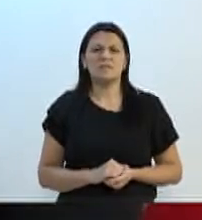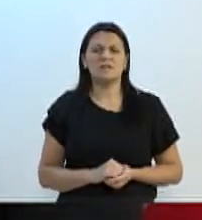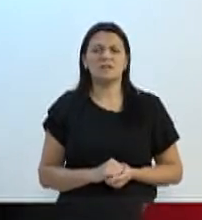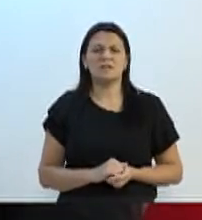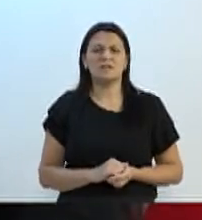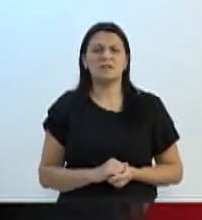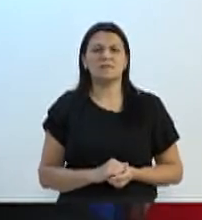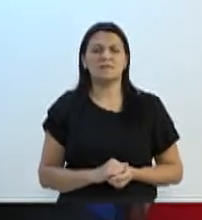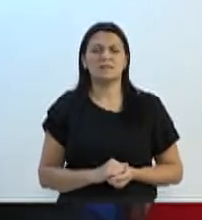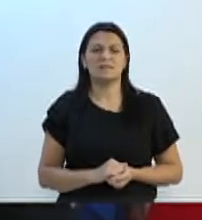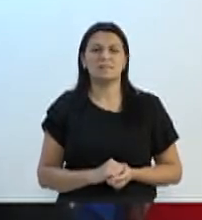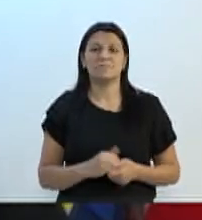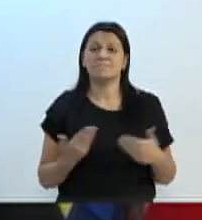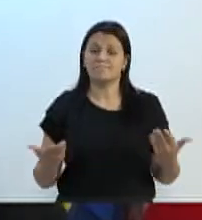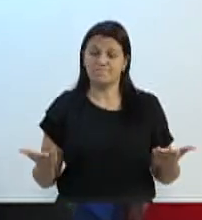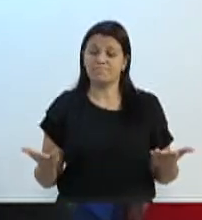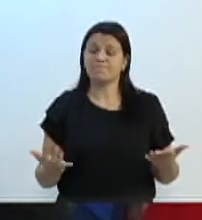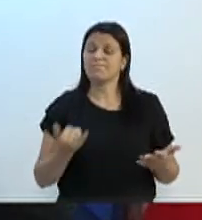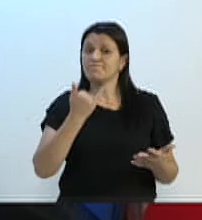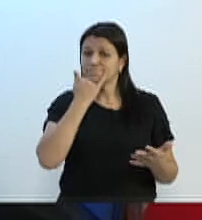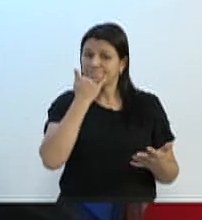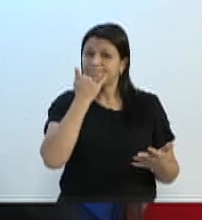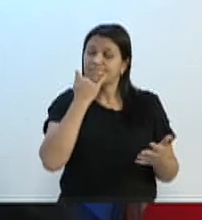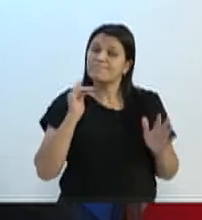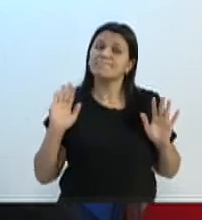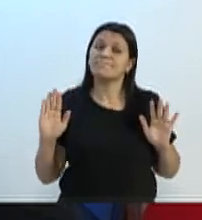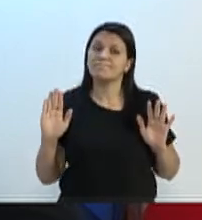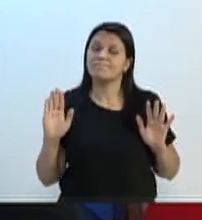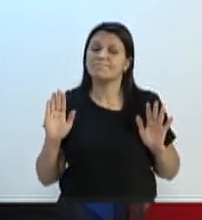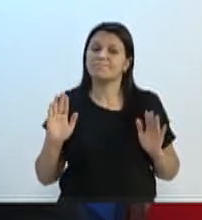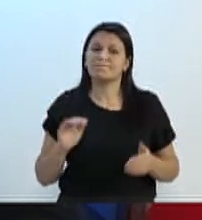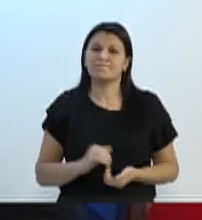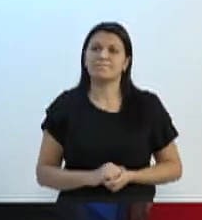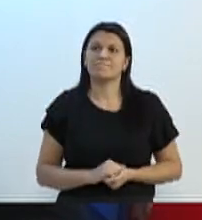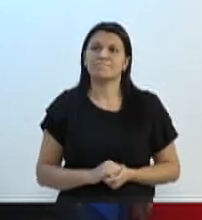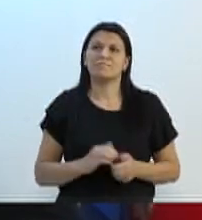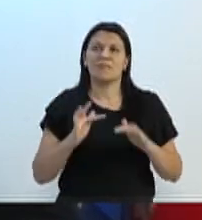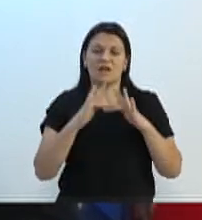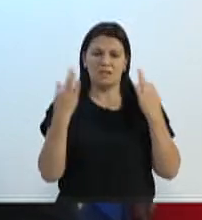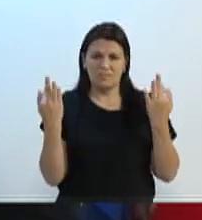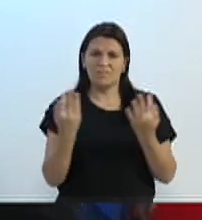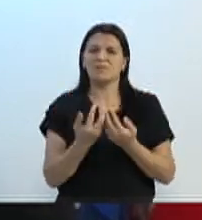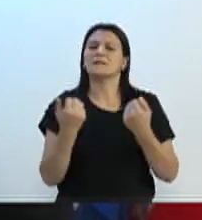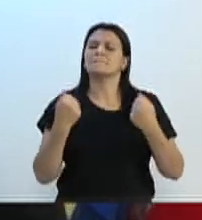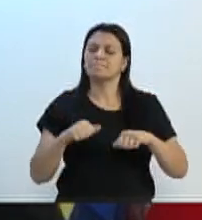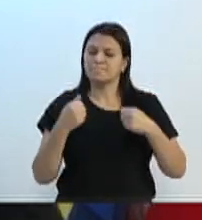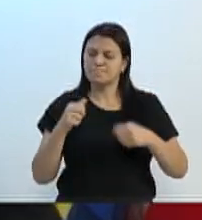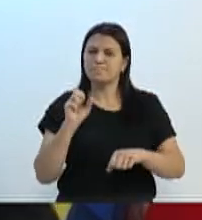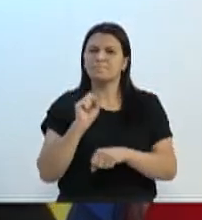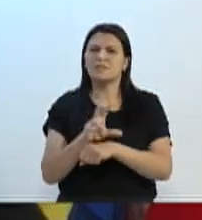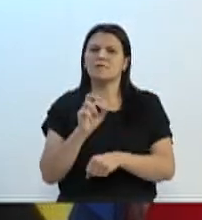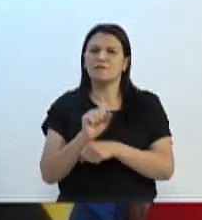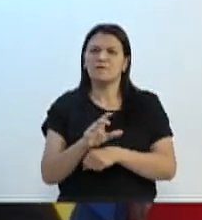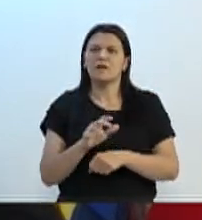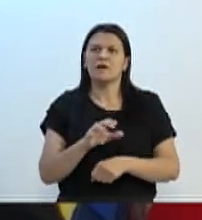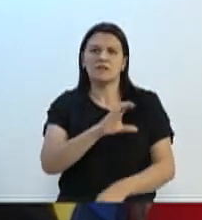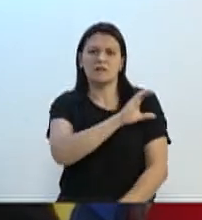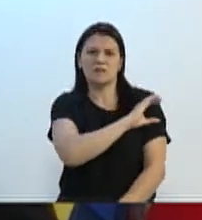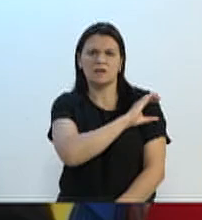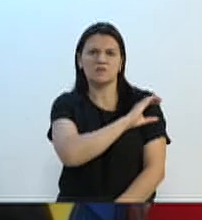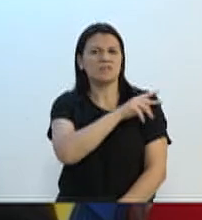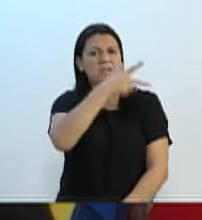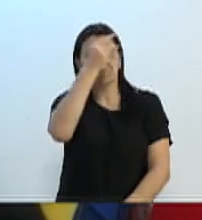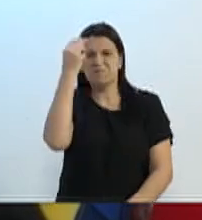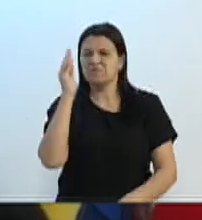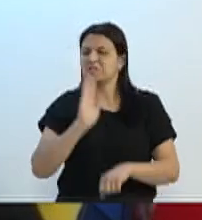Tá louco. Então, me desculpa, mas, infelizmente, as famílias precisam de vaga em creche. A prefeitura não faz uma creche com o recurso